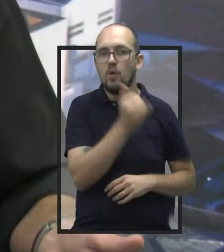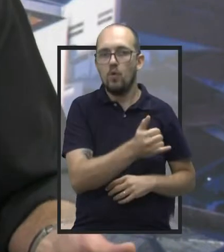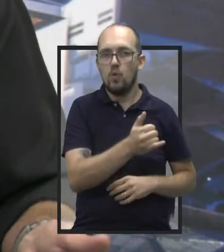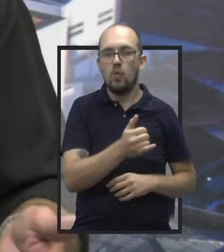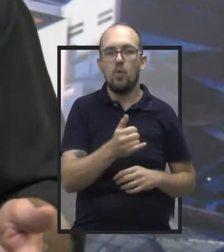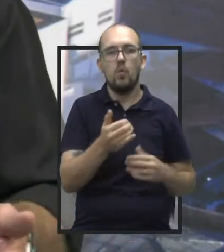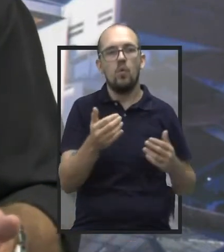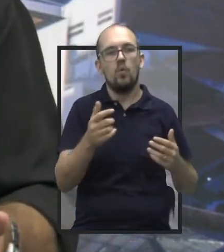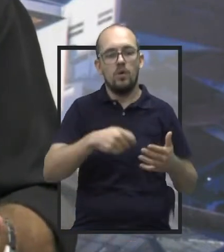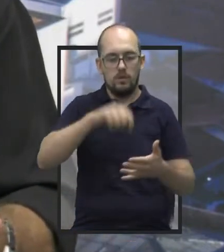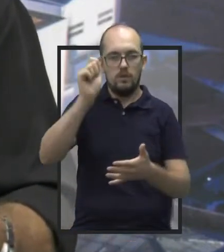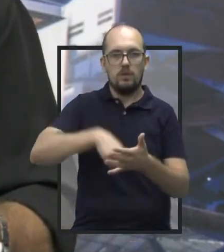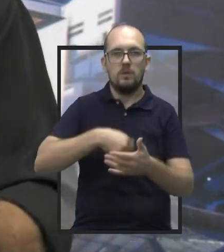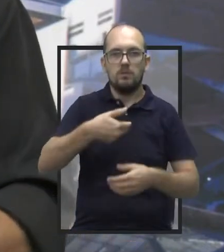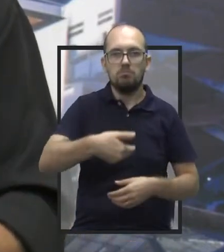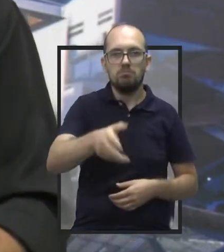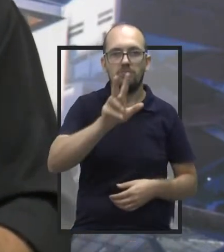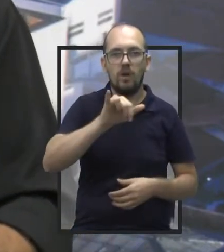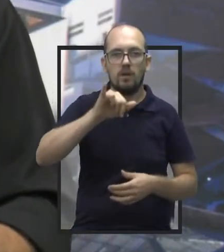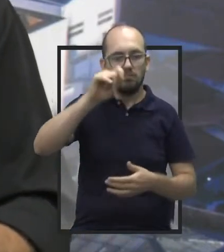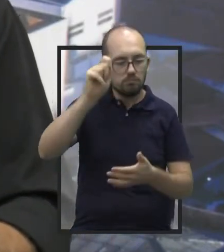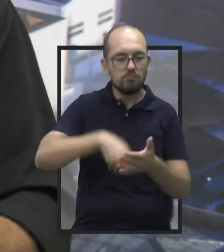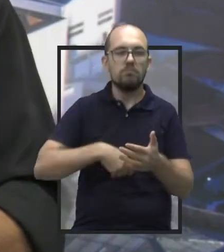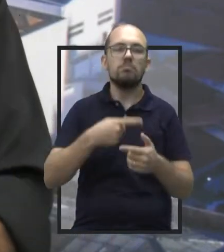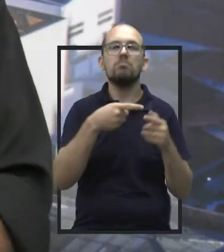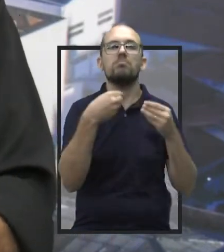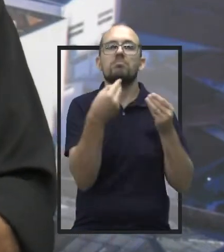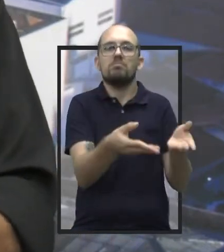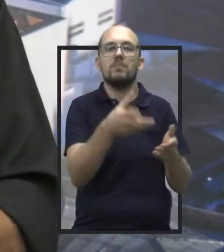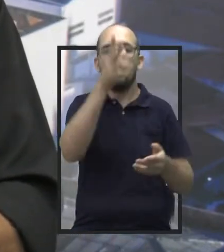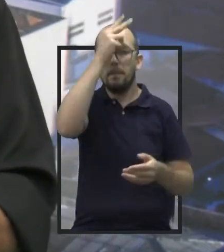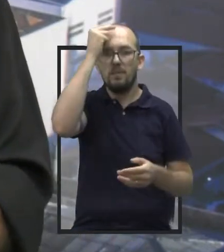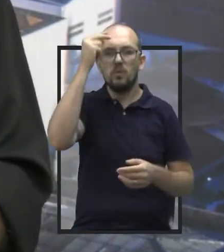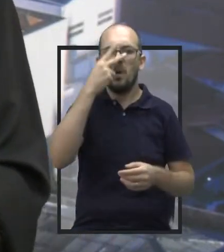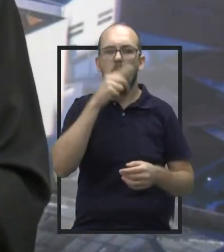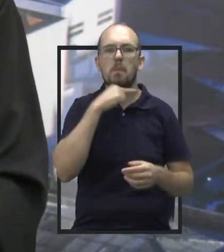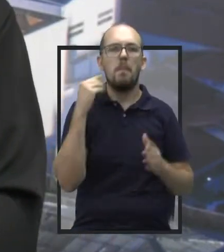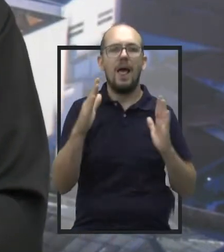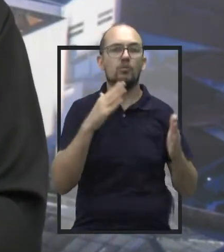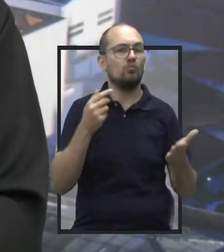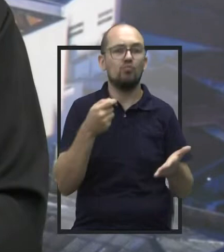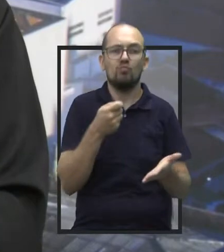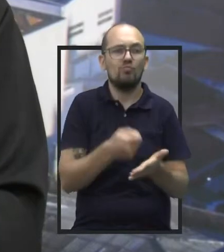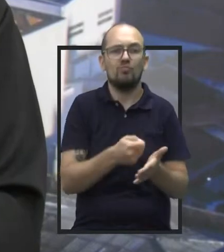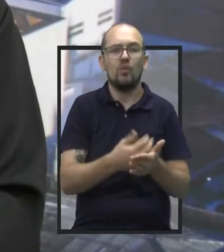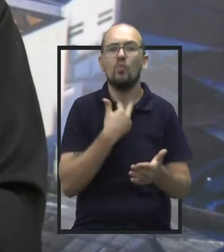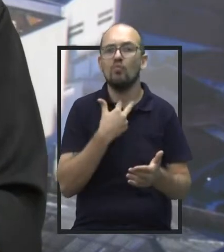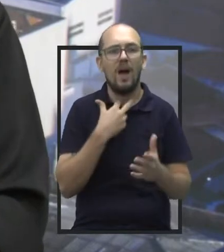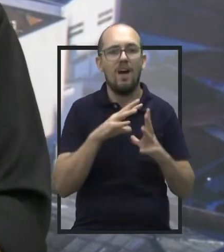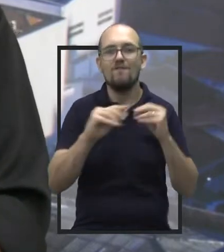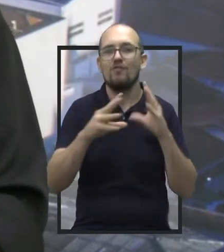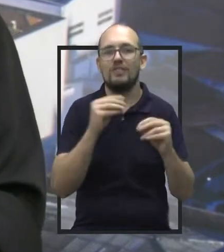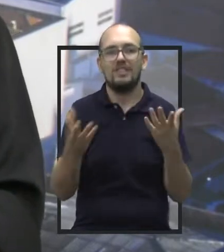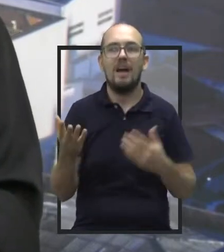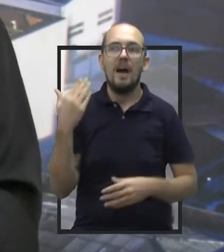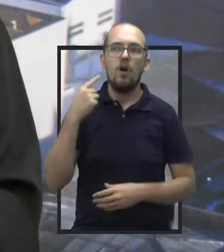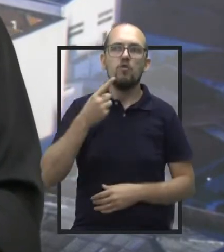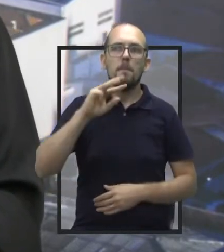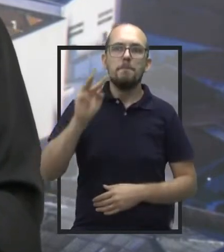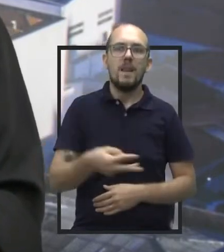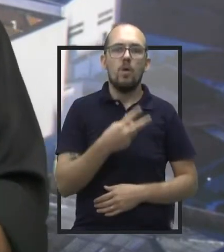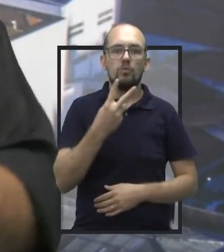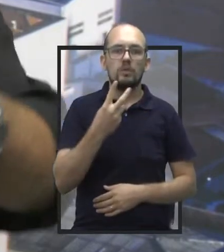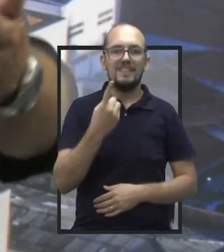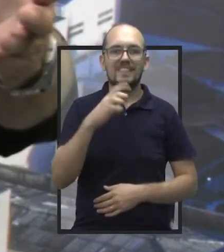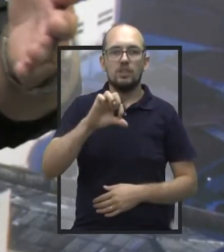o deferimento do pedido para a prefeitura, num prazo 80% de defesa. Não tem mais o que se defender. Então era 1.219.000